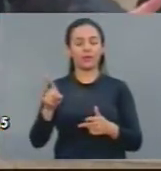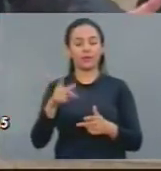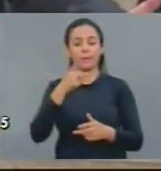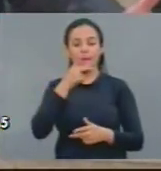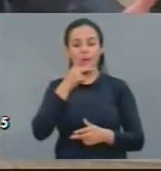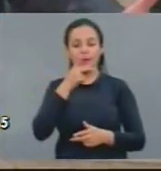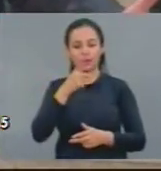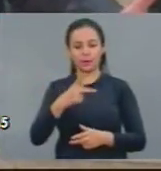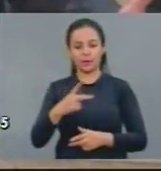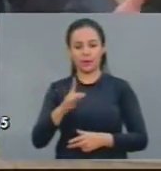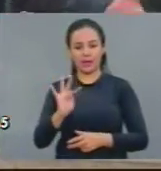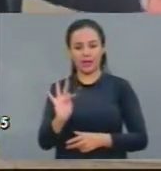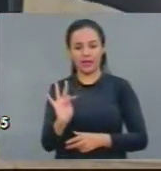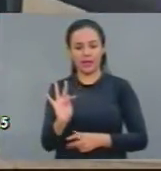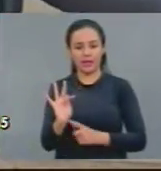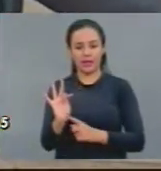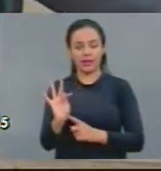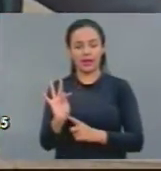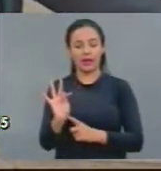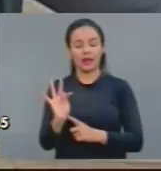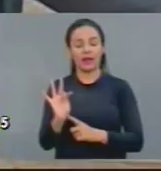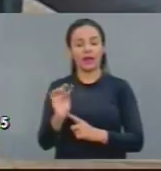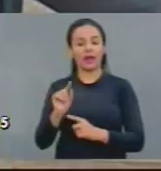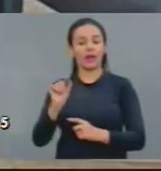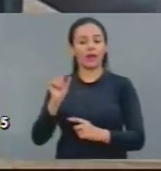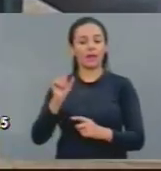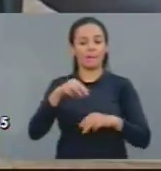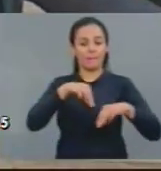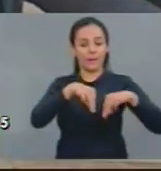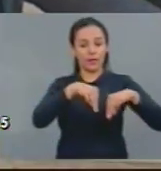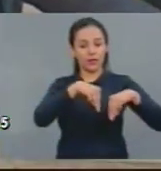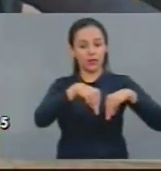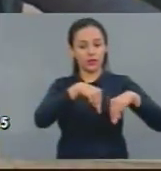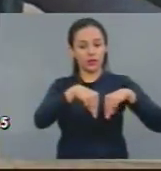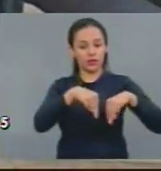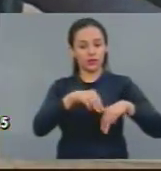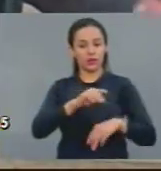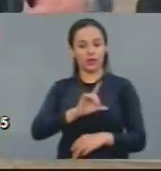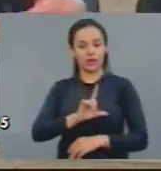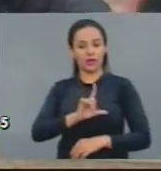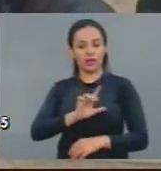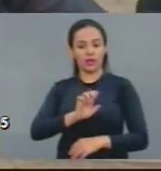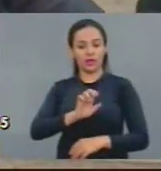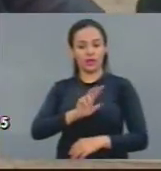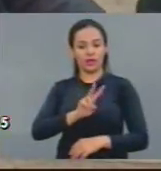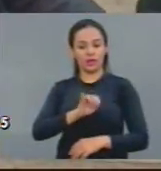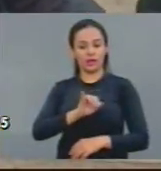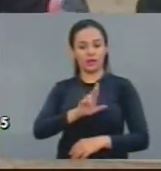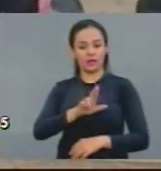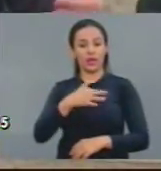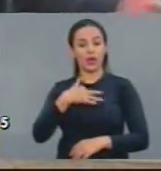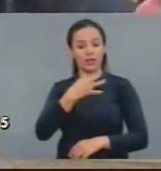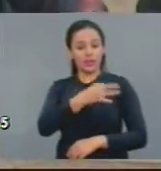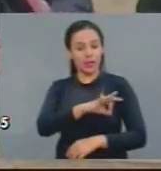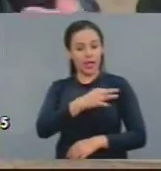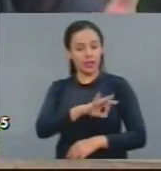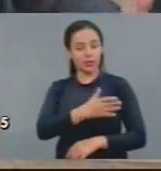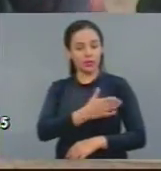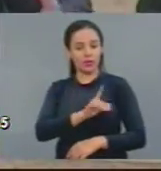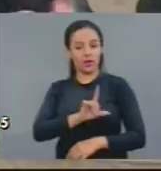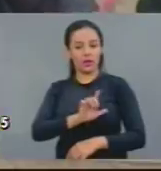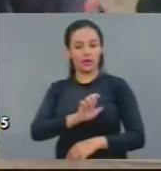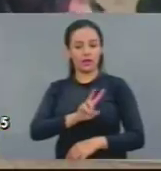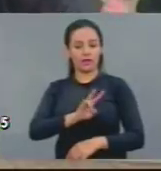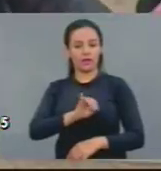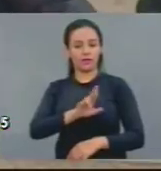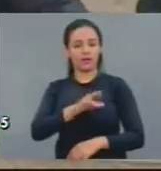desfazendo tudo o que o PT falava é o ministro Joaquim Levi, que eu acho que ele está certo. E aqui não está em jogo